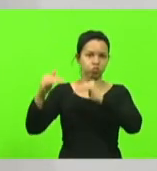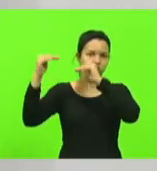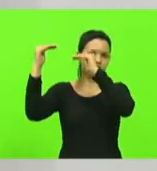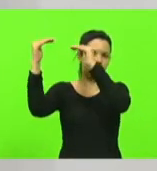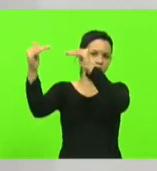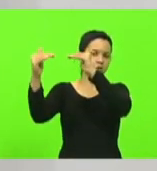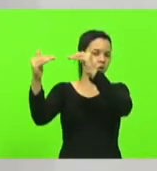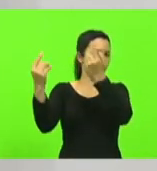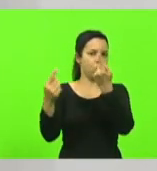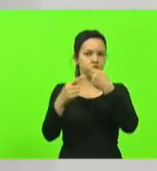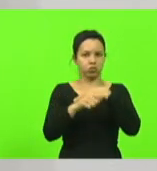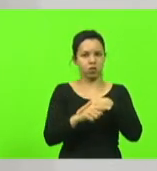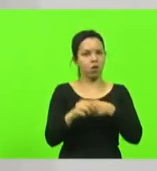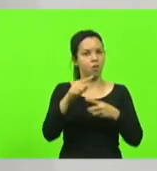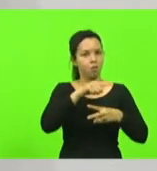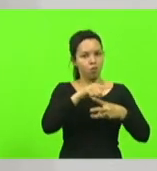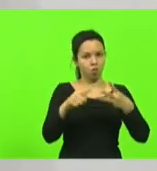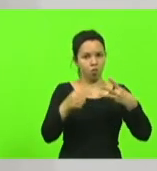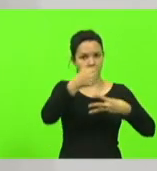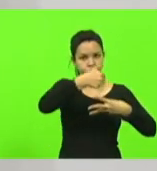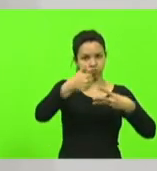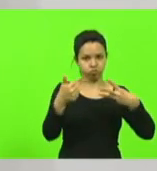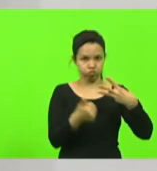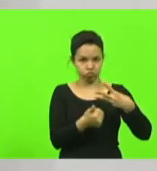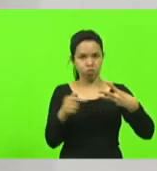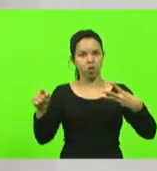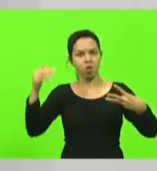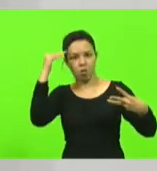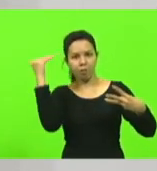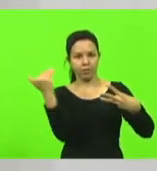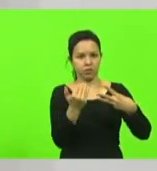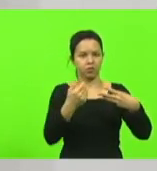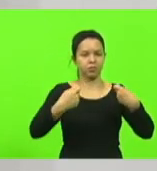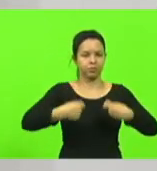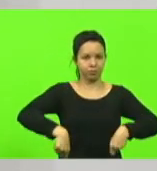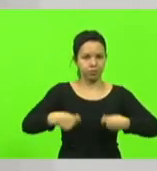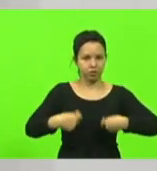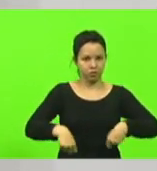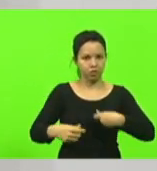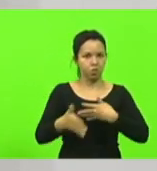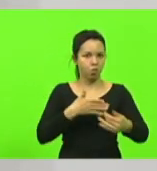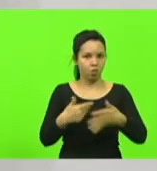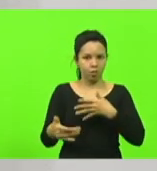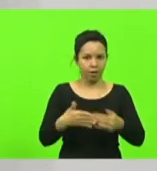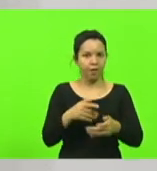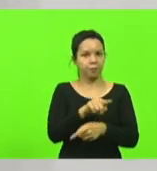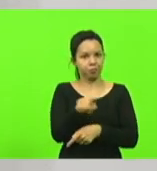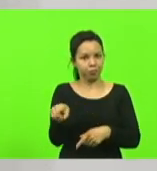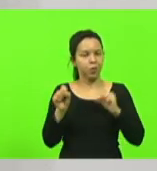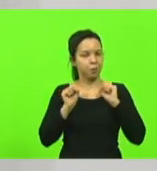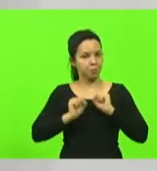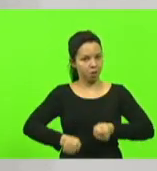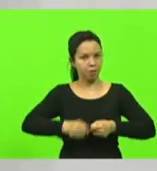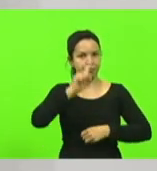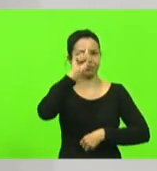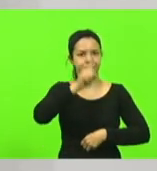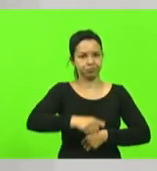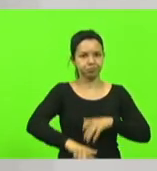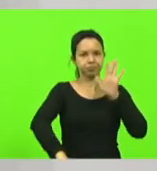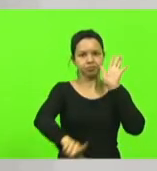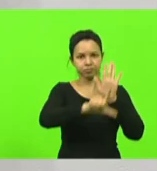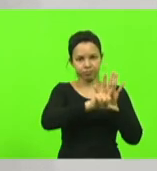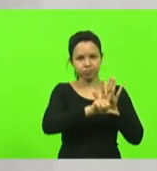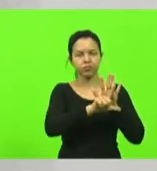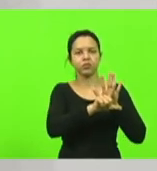subordinado aos três poderes aliás qualquer um deles pode determinar a garantia da lei e da ordem em